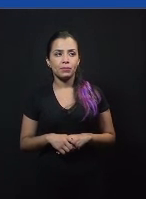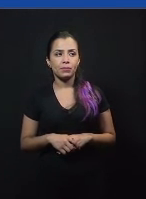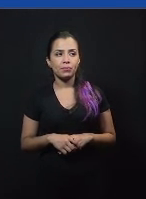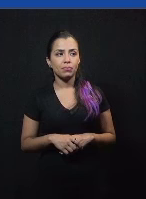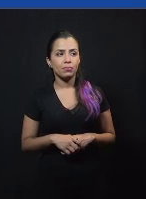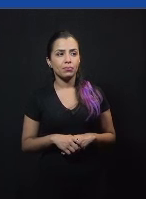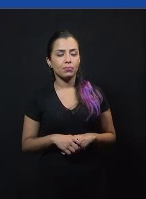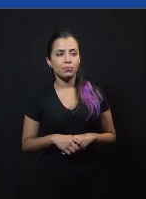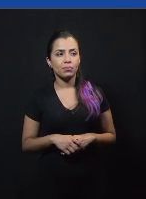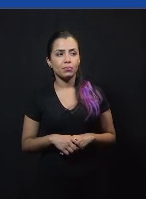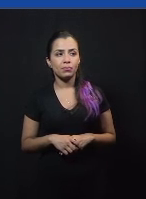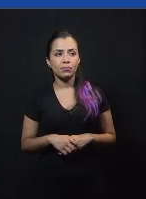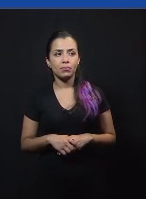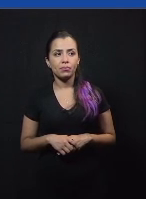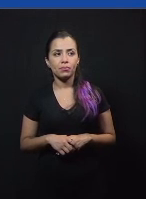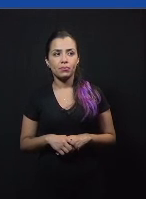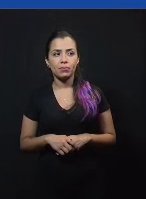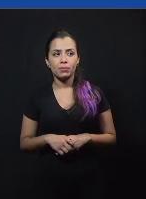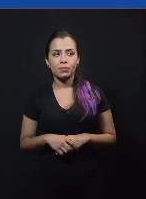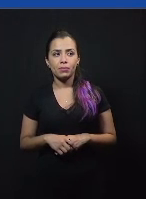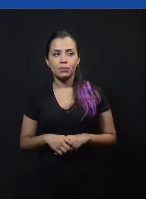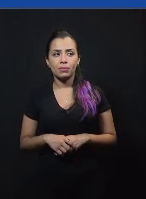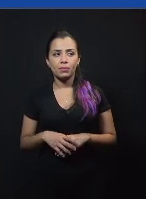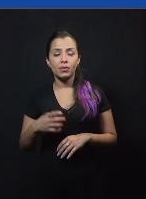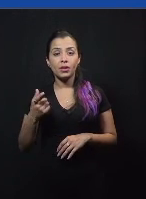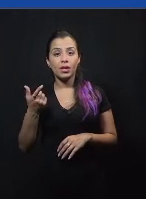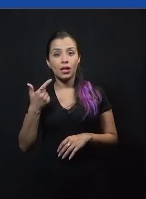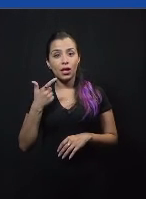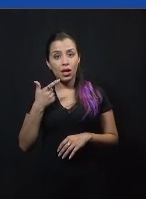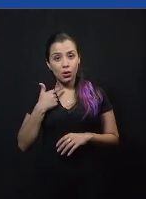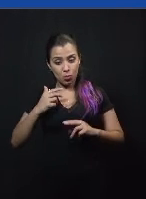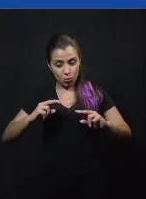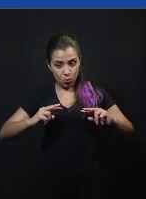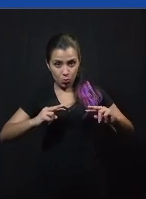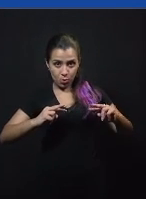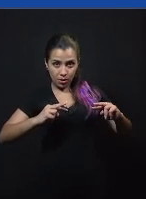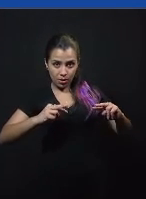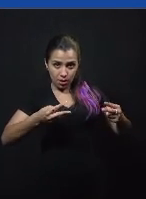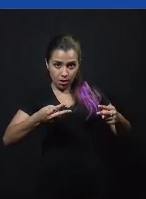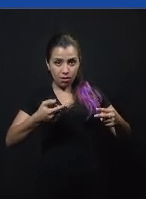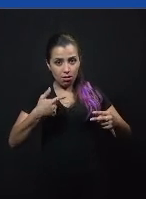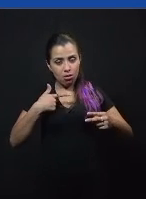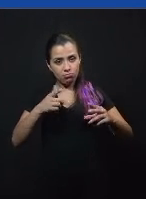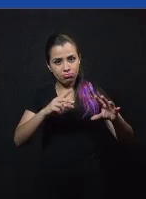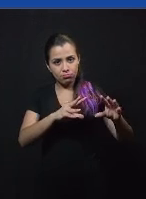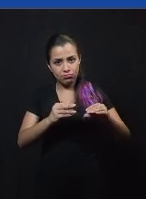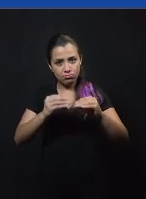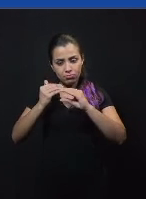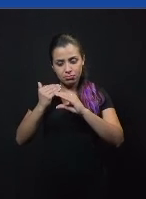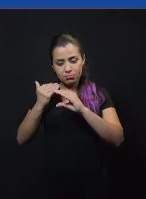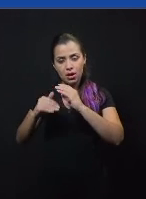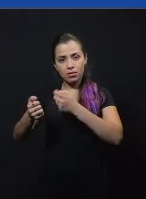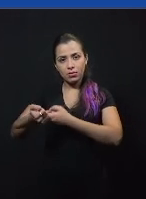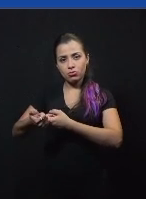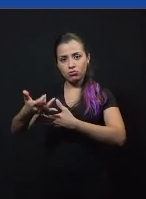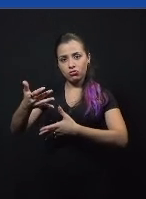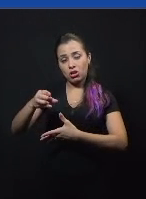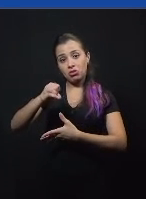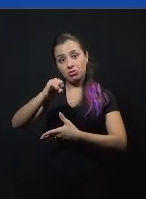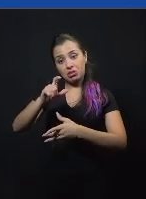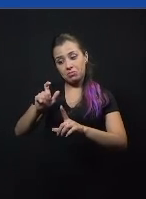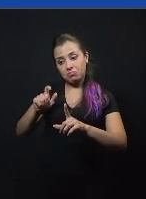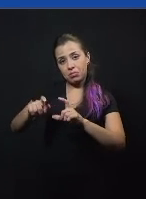eu coloquei lá no chat o link para o pessoal se alguém quiser acessar o link onde estão os nossos materiais